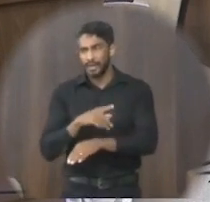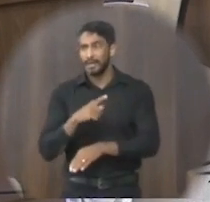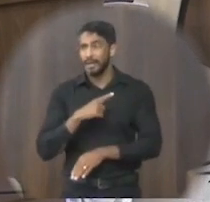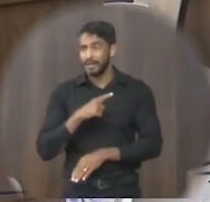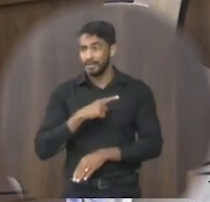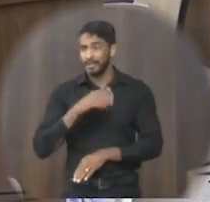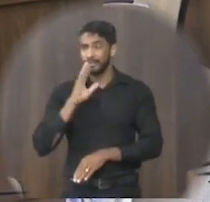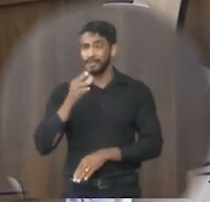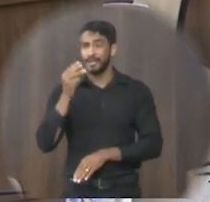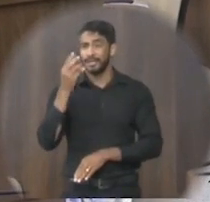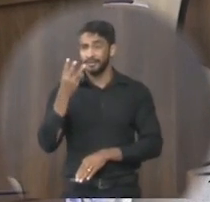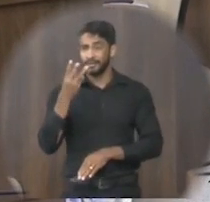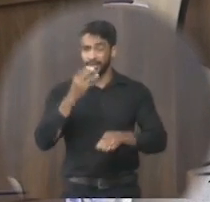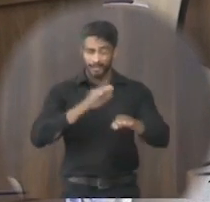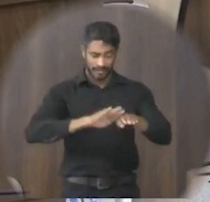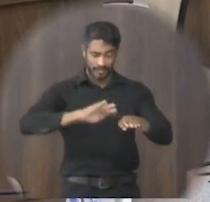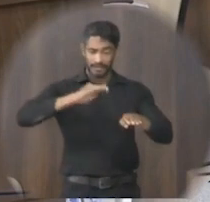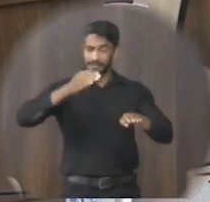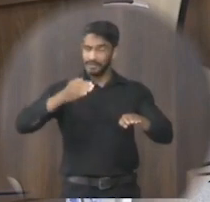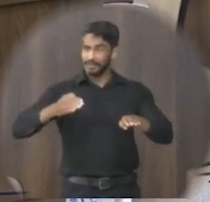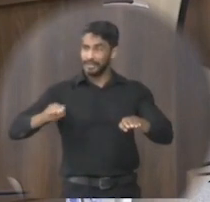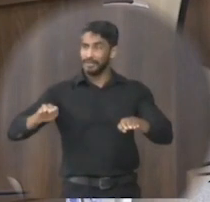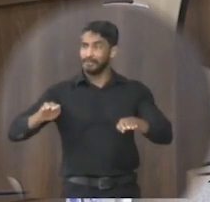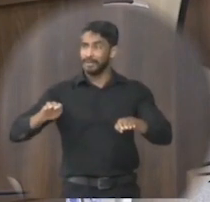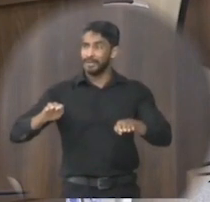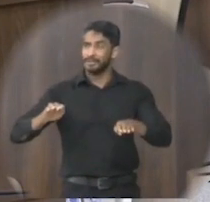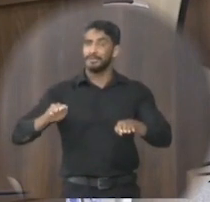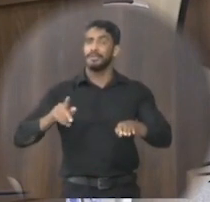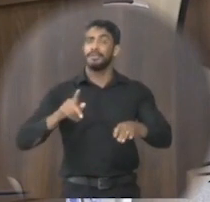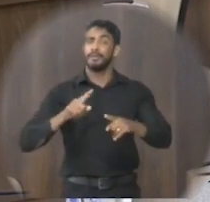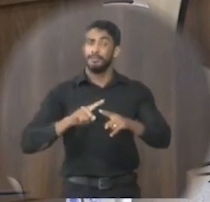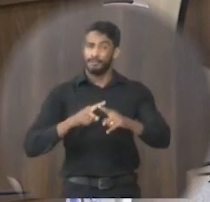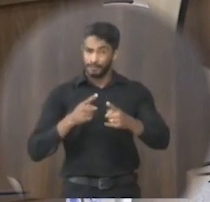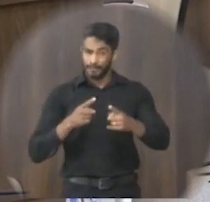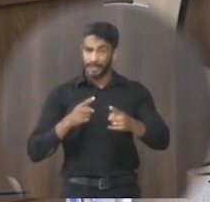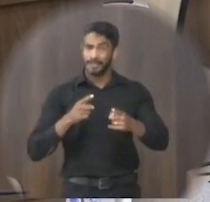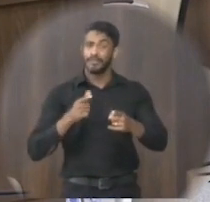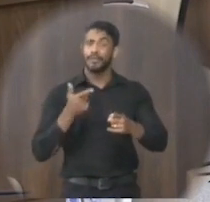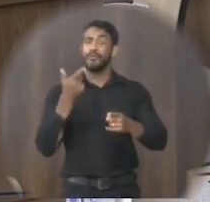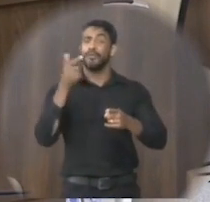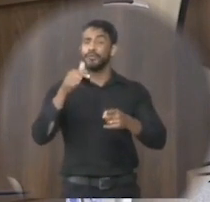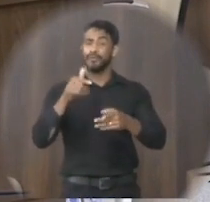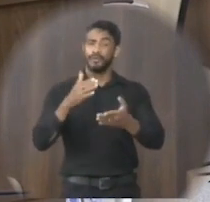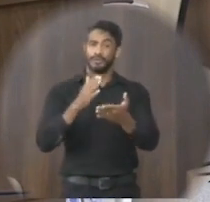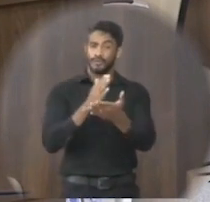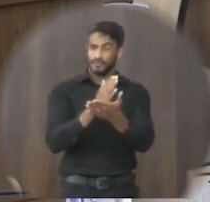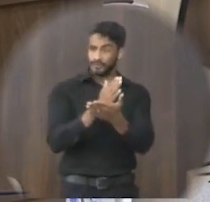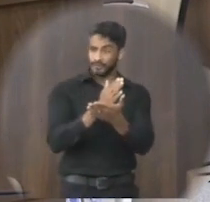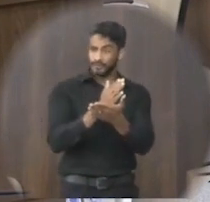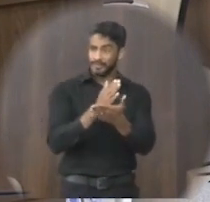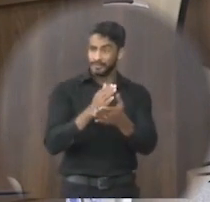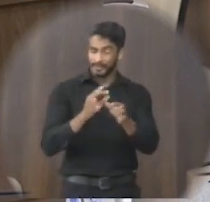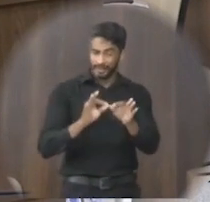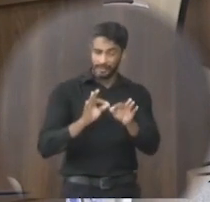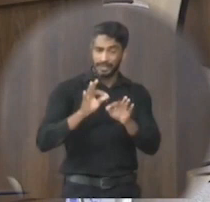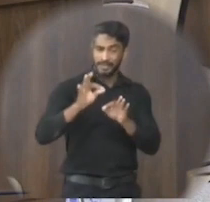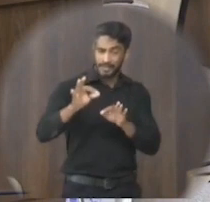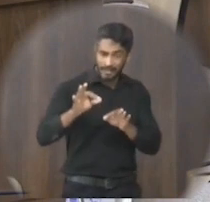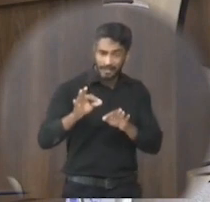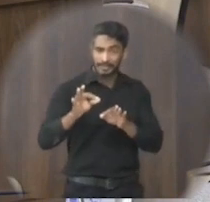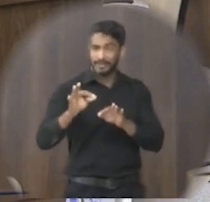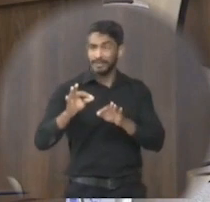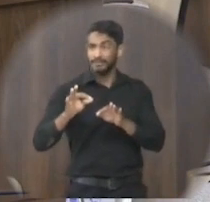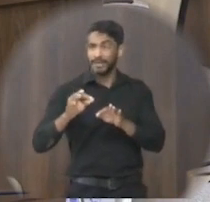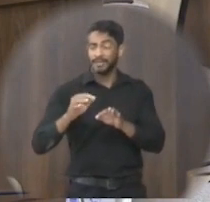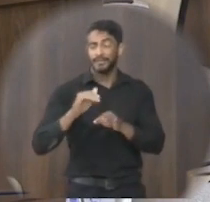tem três quebramolas e ainda assim no espaço onde tem uma distância um pouquinho maior